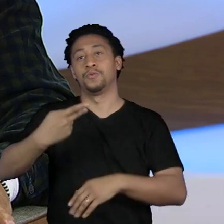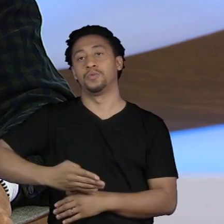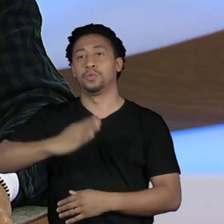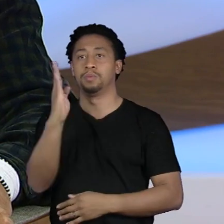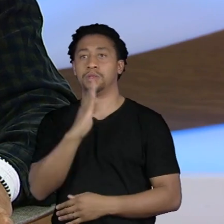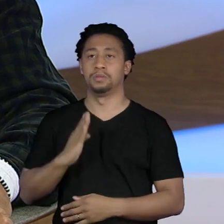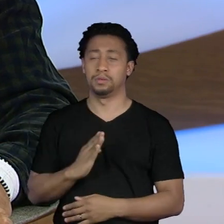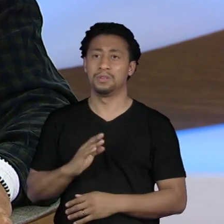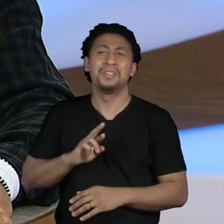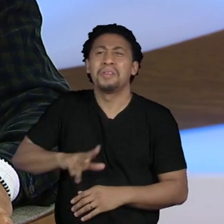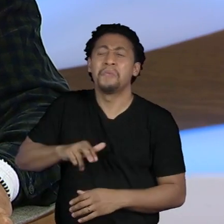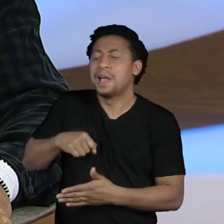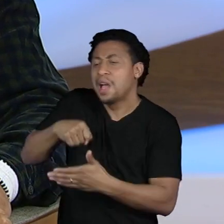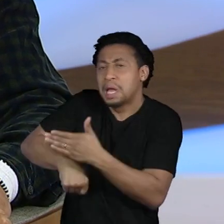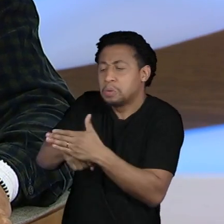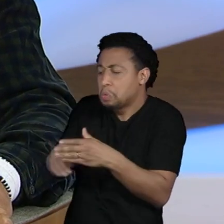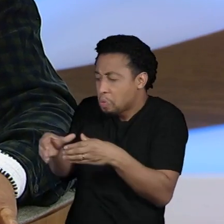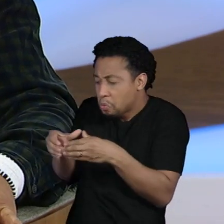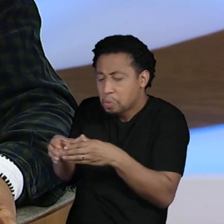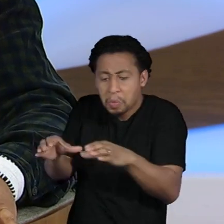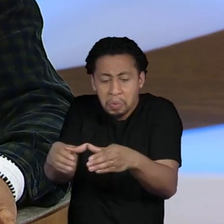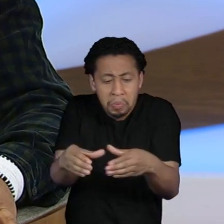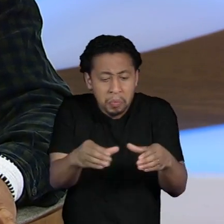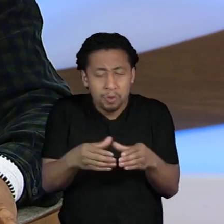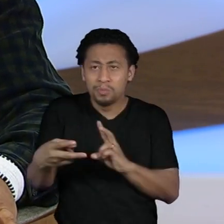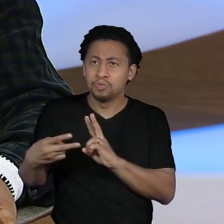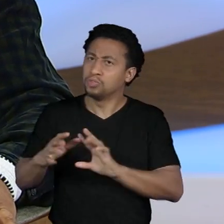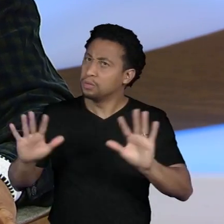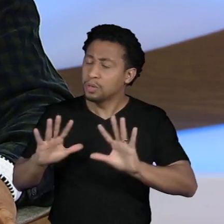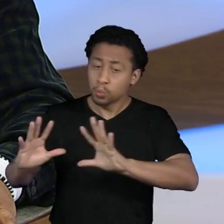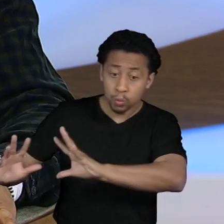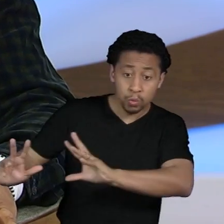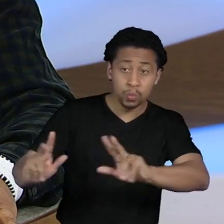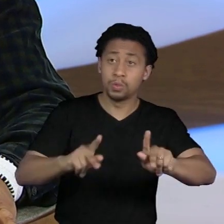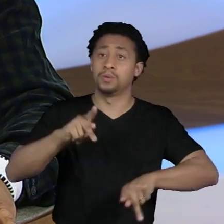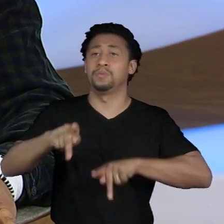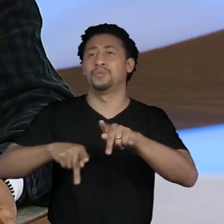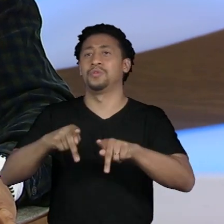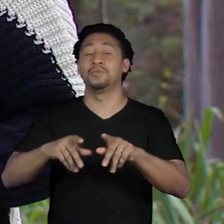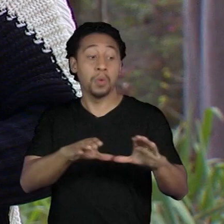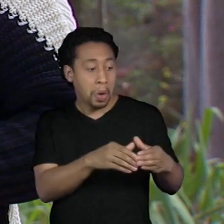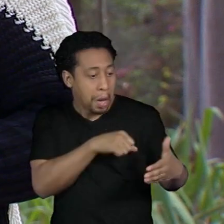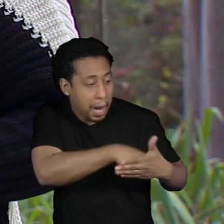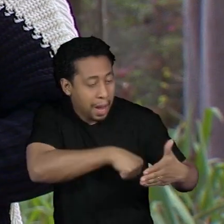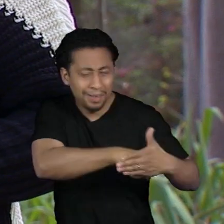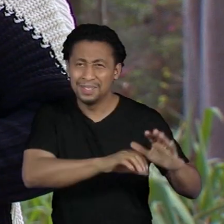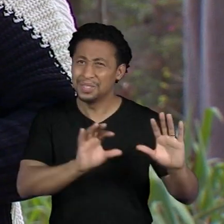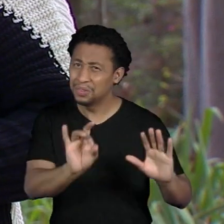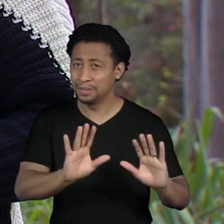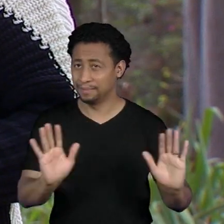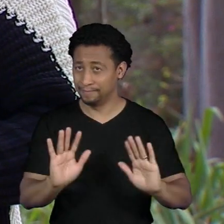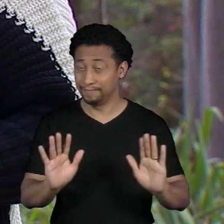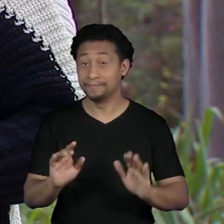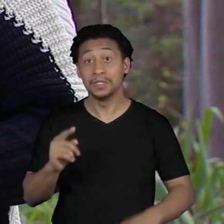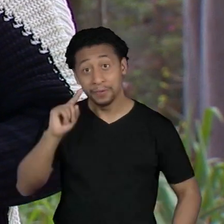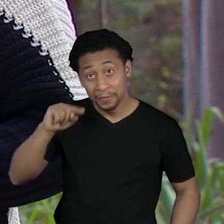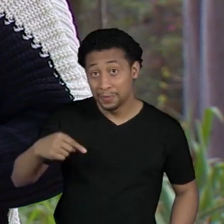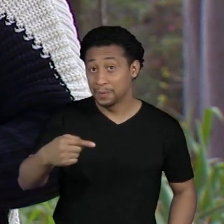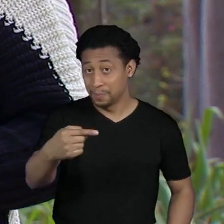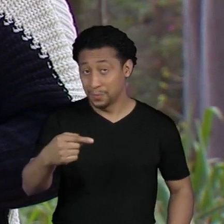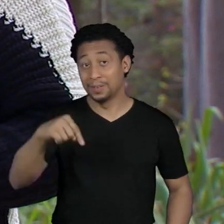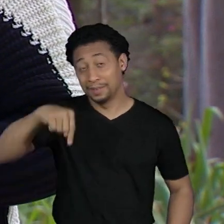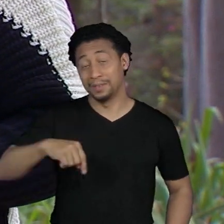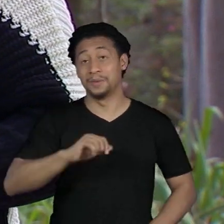isso não seja uma luta dos povos indígenas dos ambientalistas E você confere a seguir